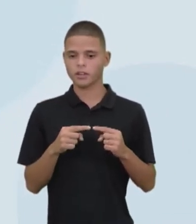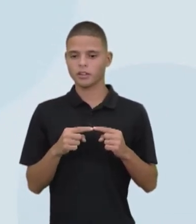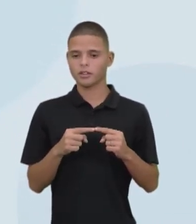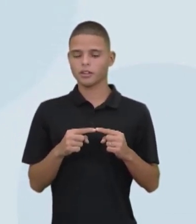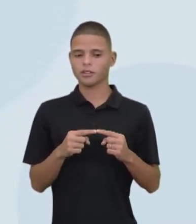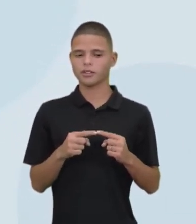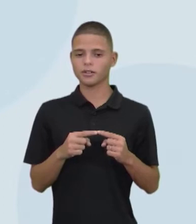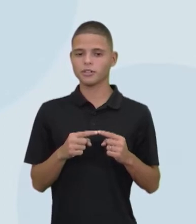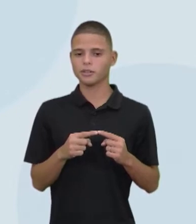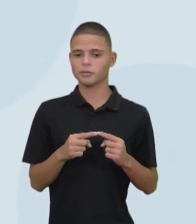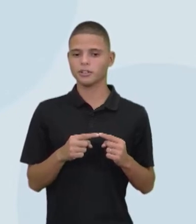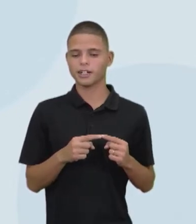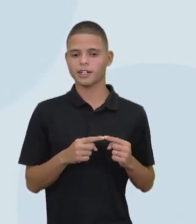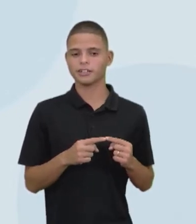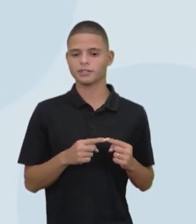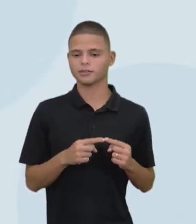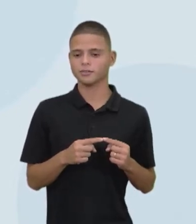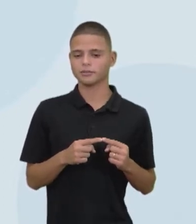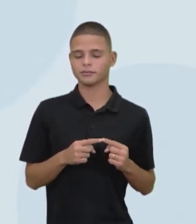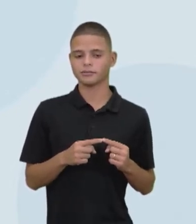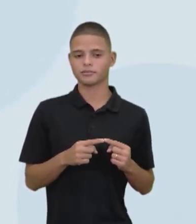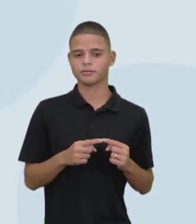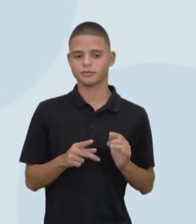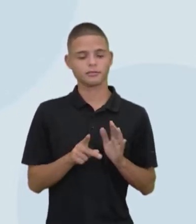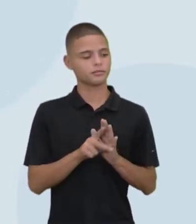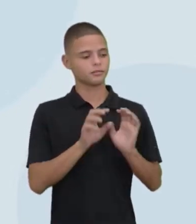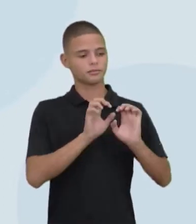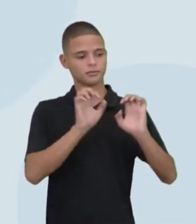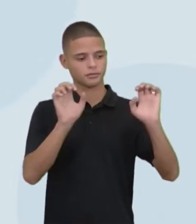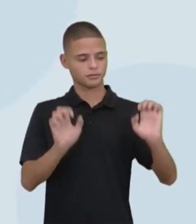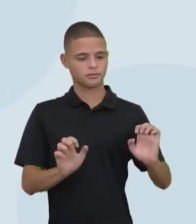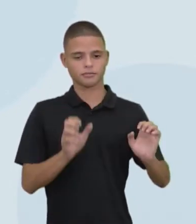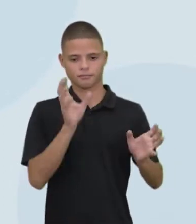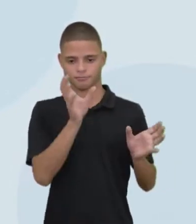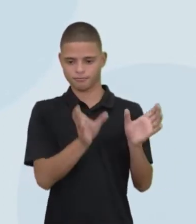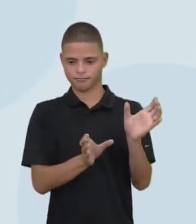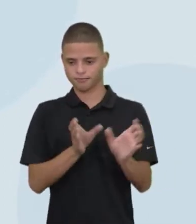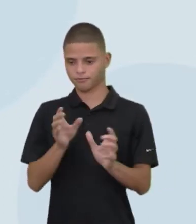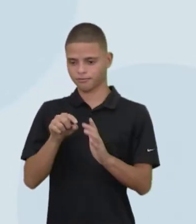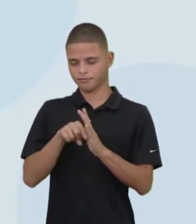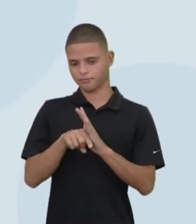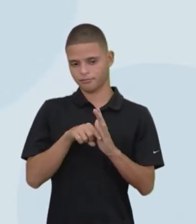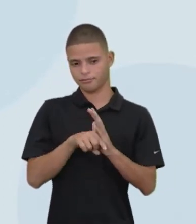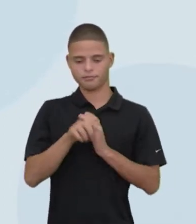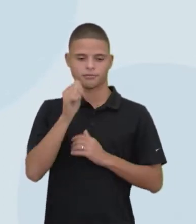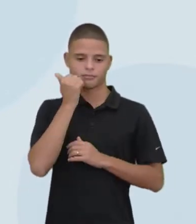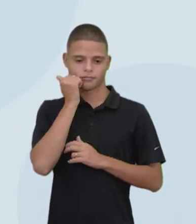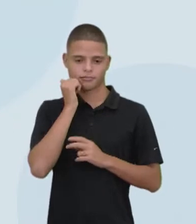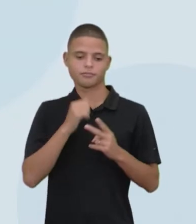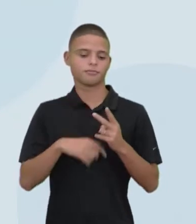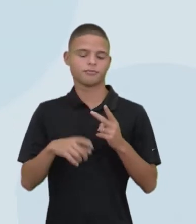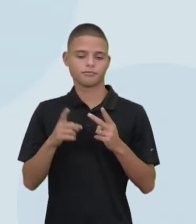aula, que está aí amparado pelos eixos estruturantes, investigação científica e mediação e